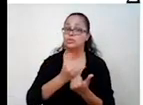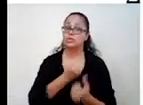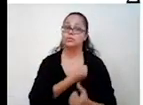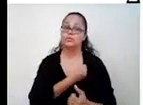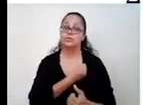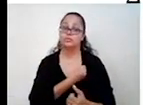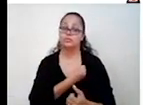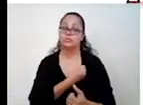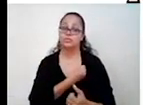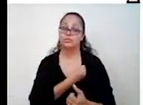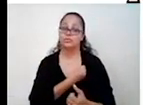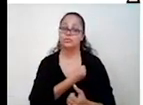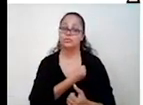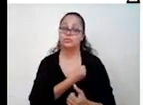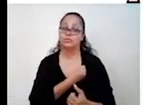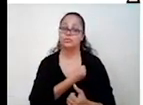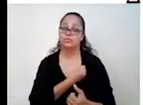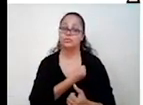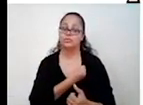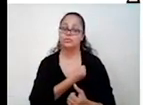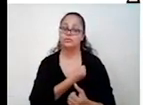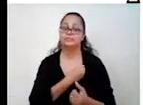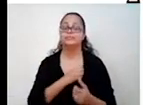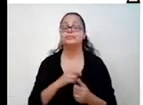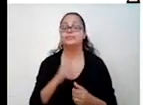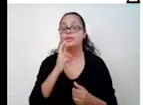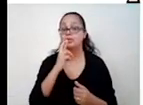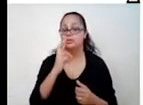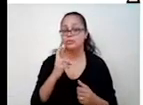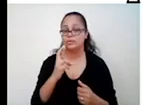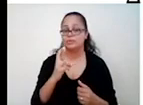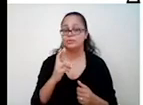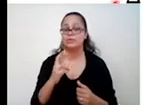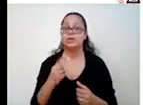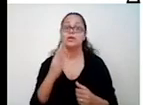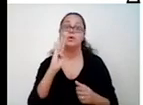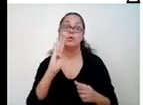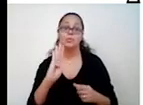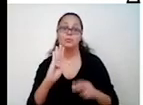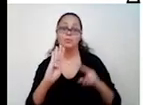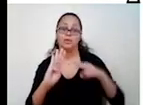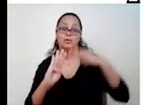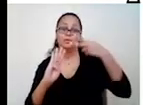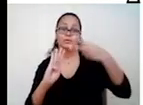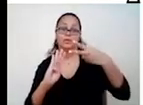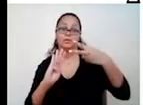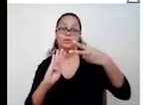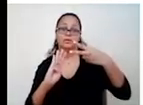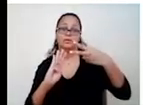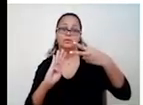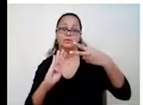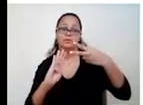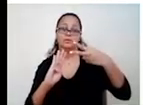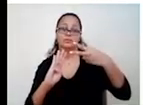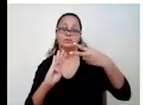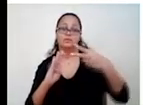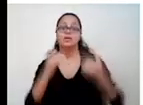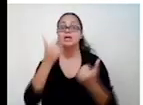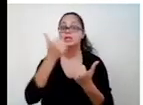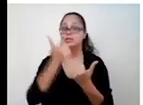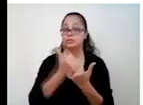O delta é esse aqui, b ao quadrado menos 4c. Então, primeiro eu acho o delta, depois substituí aqui na fórmula I.